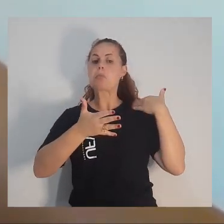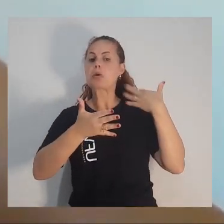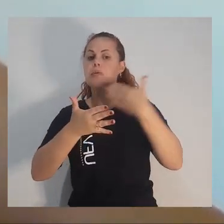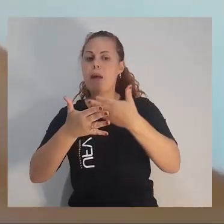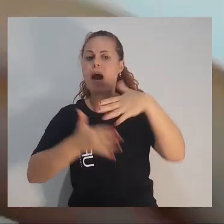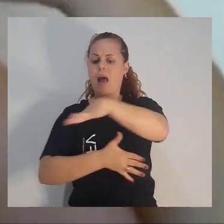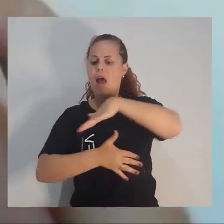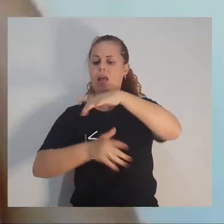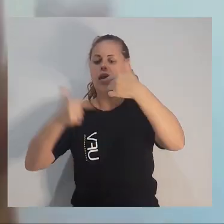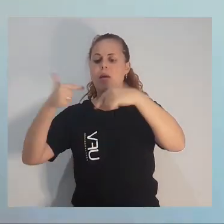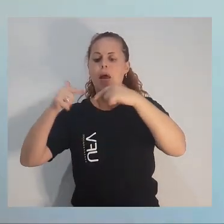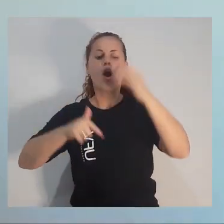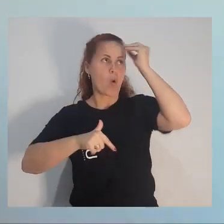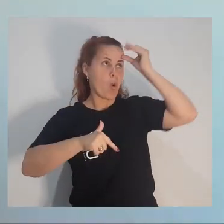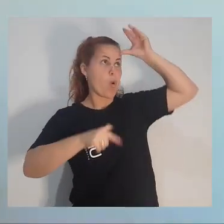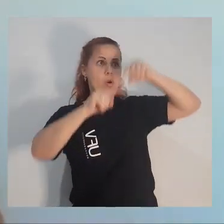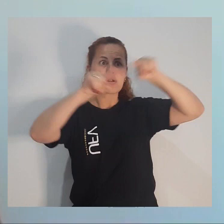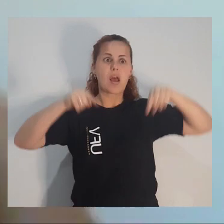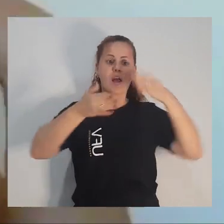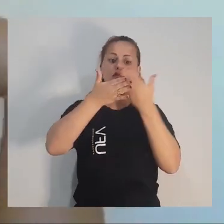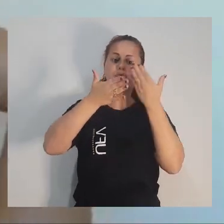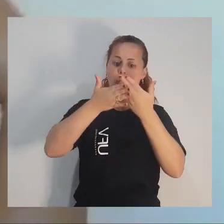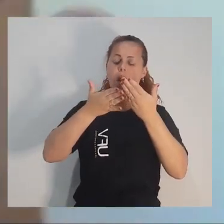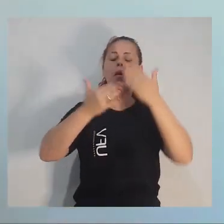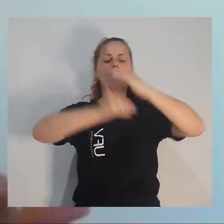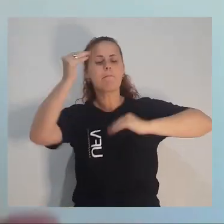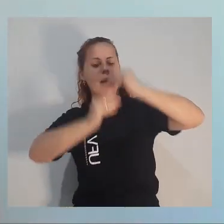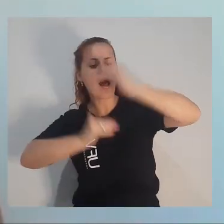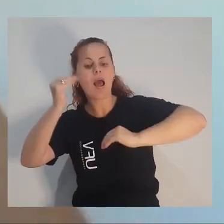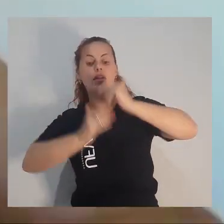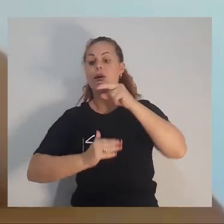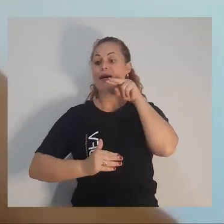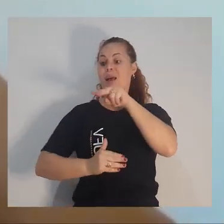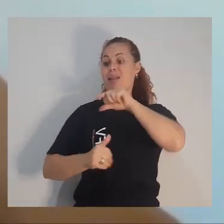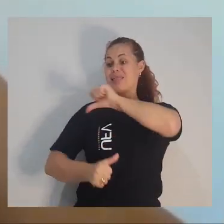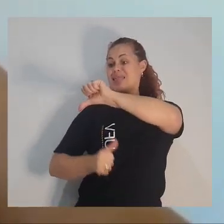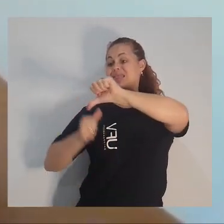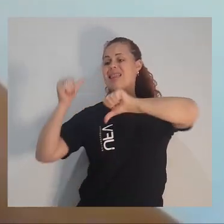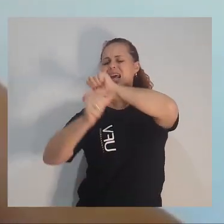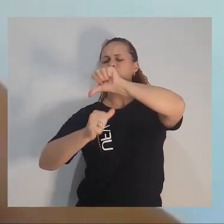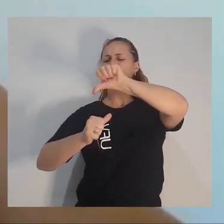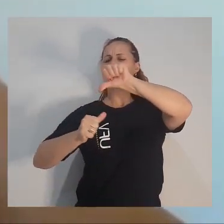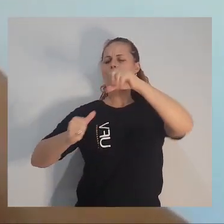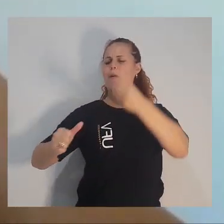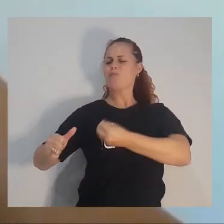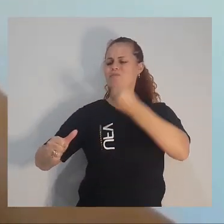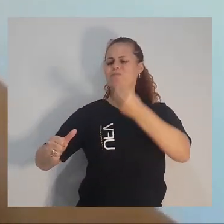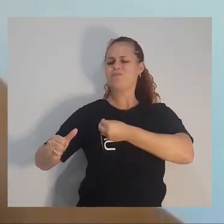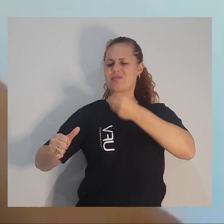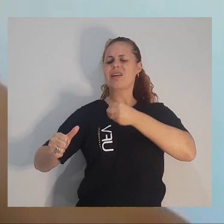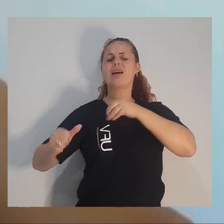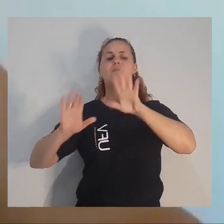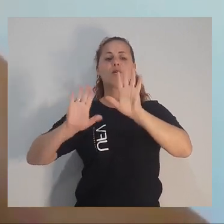conhecimentos que eu adquiri na sala de aula em prática, mas ali eu me vi transformada pelo movimento Empresa Júnior, pelo